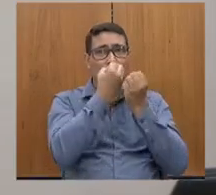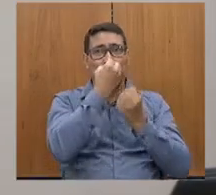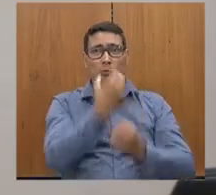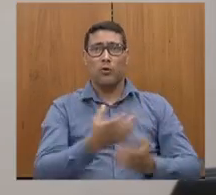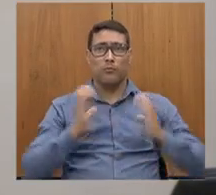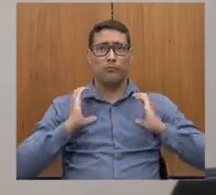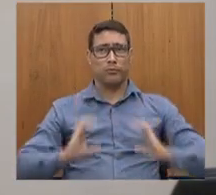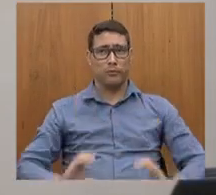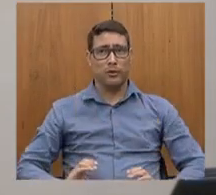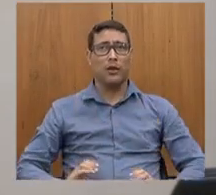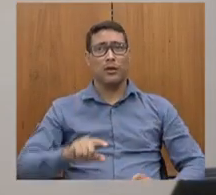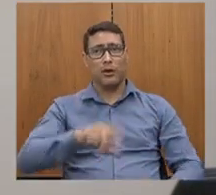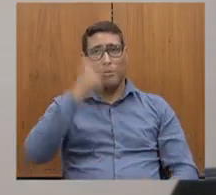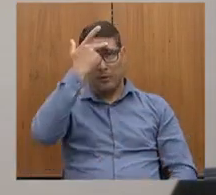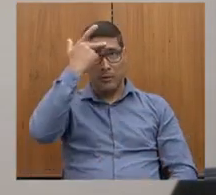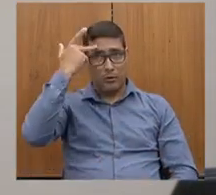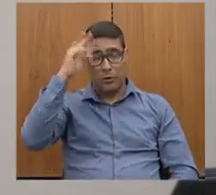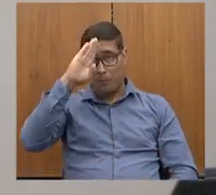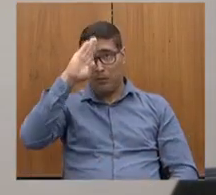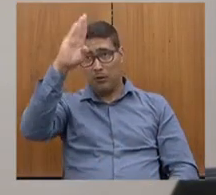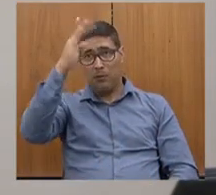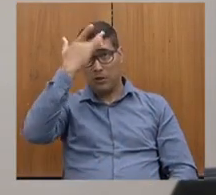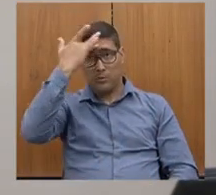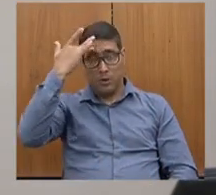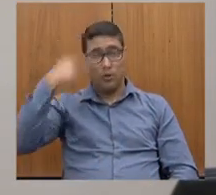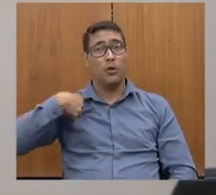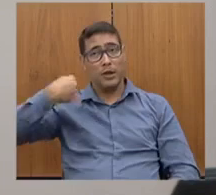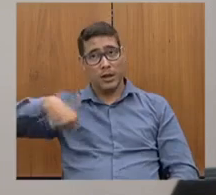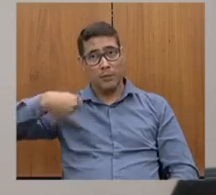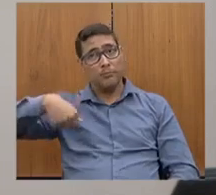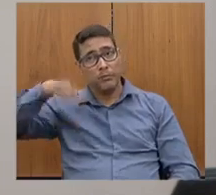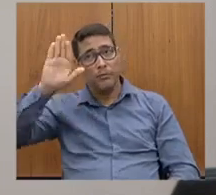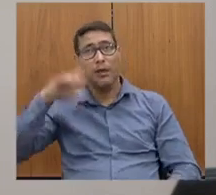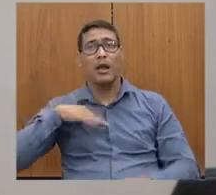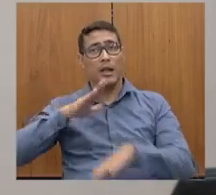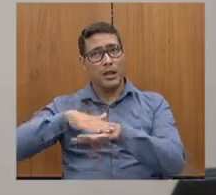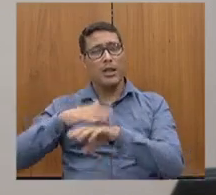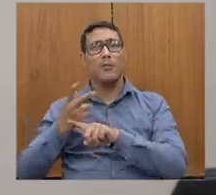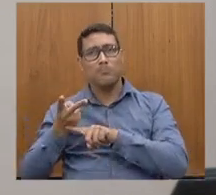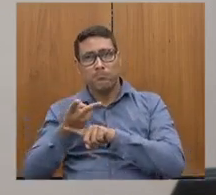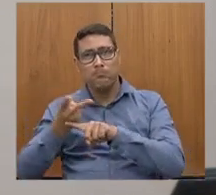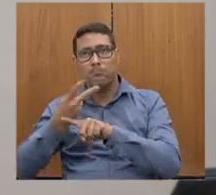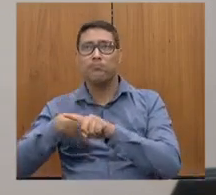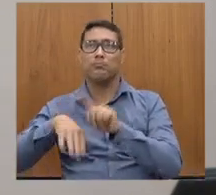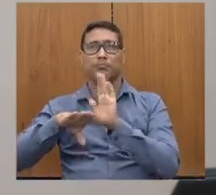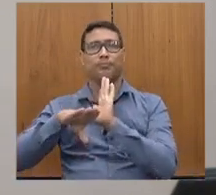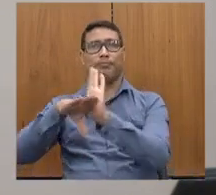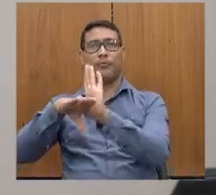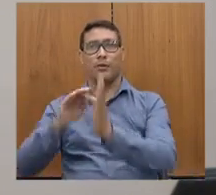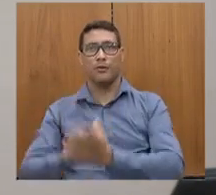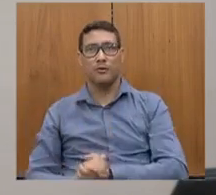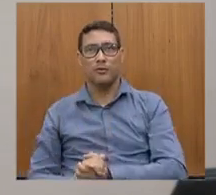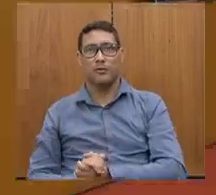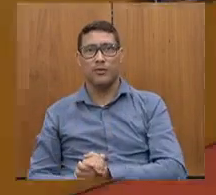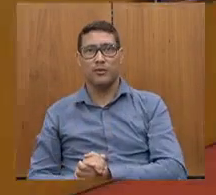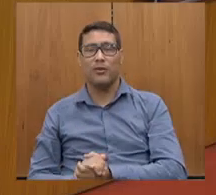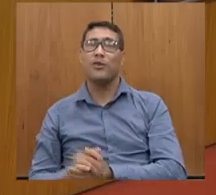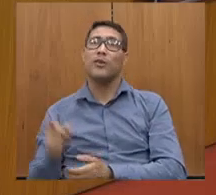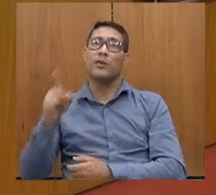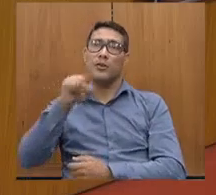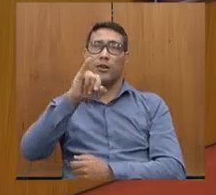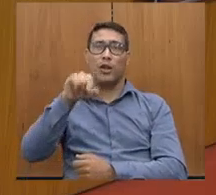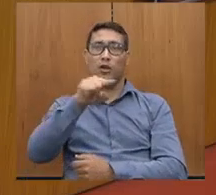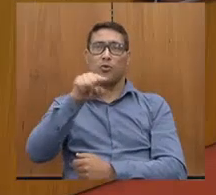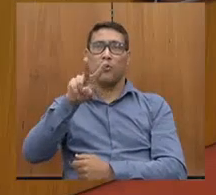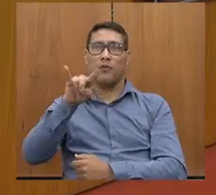as pessoas, principalmente os mais necessitados. E ele corre atrás. Então, João, você vai fazer muita falta aqui também,